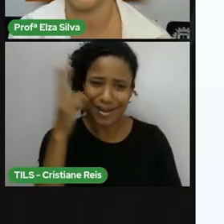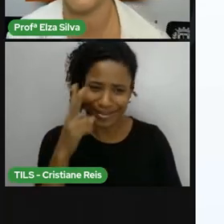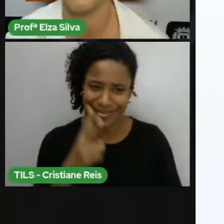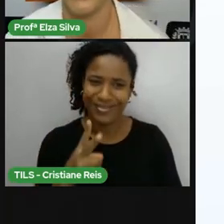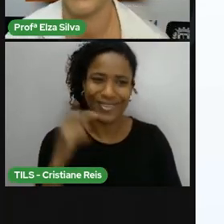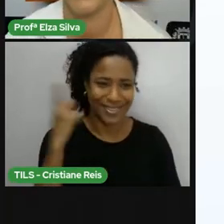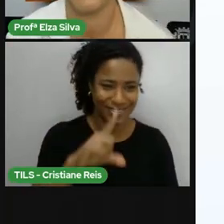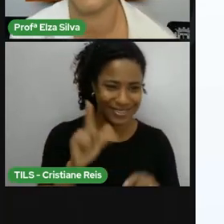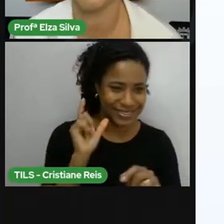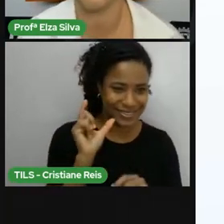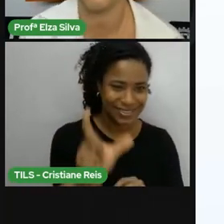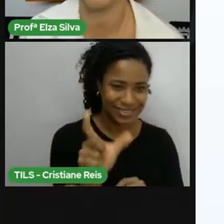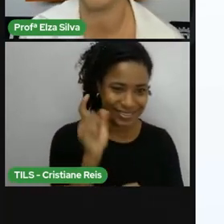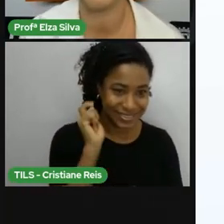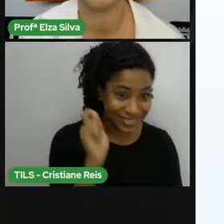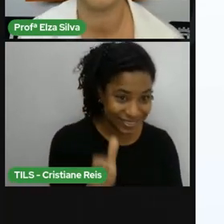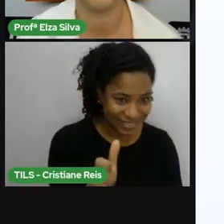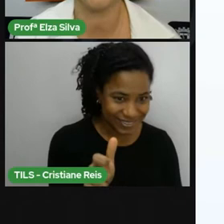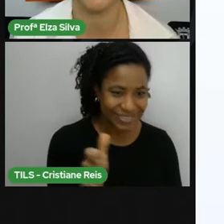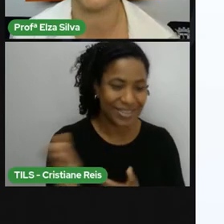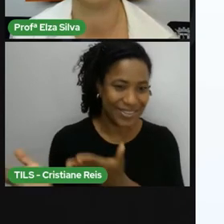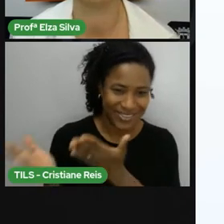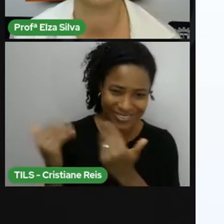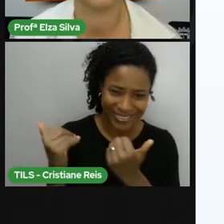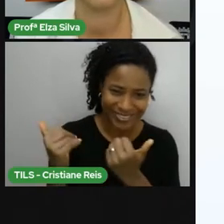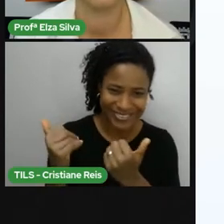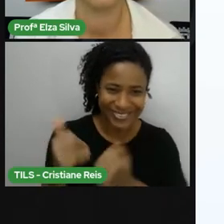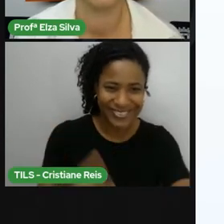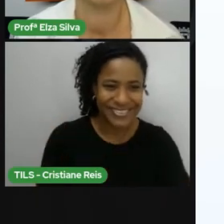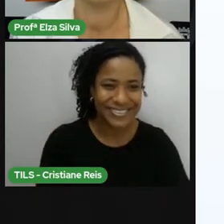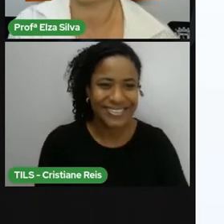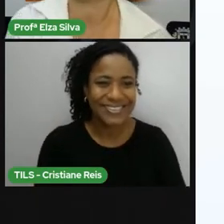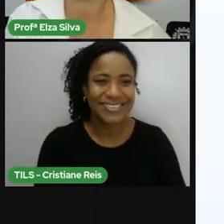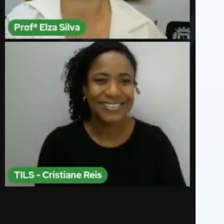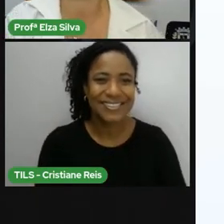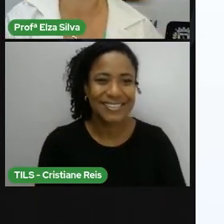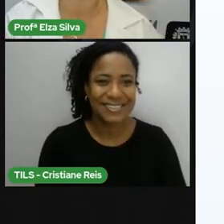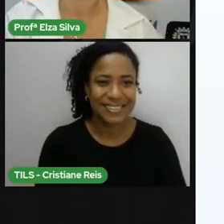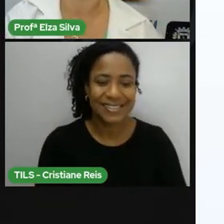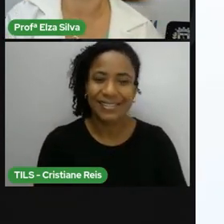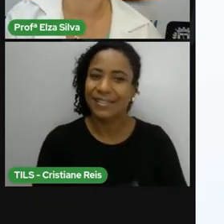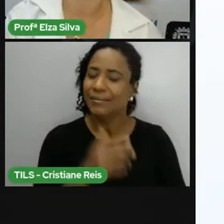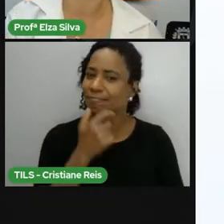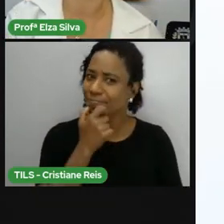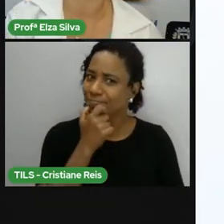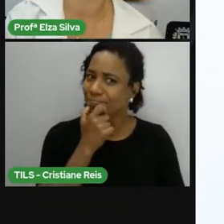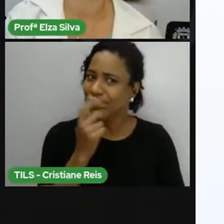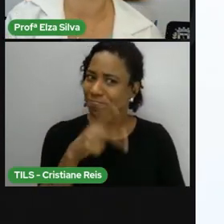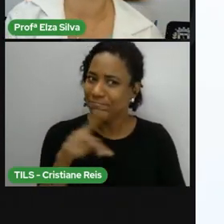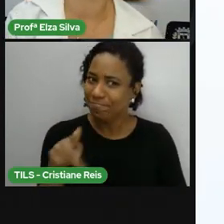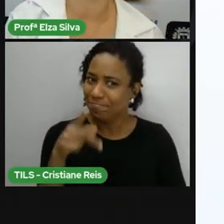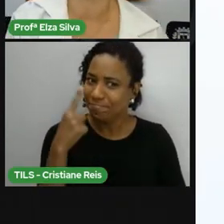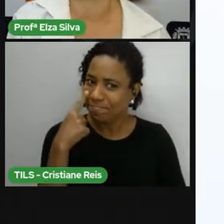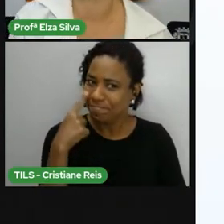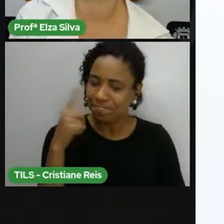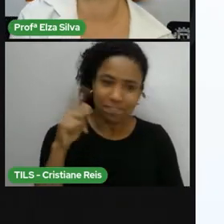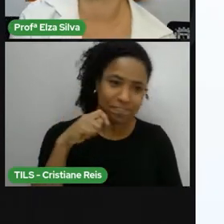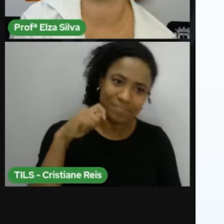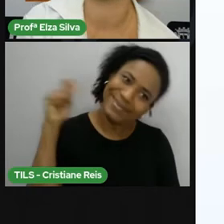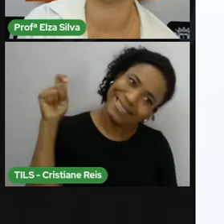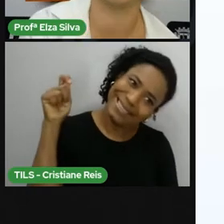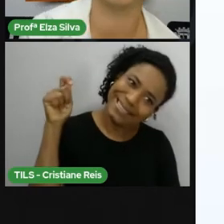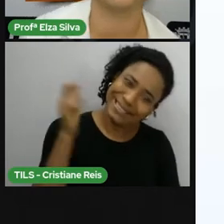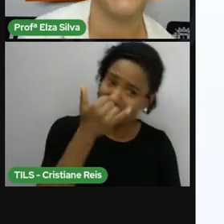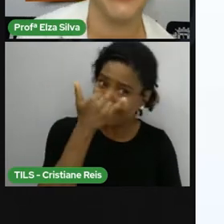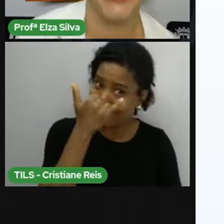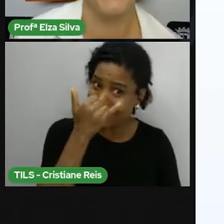inteligentes Let's go Então vamos lá Será que a prova Vai ser enforcada? Tchan tchan tchan